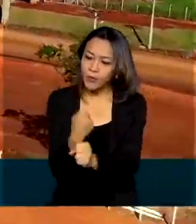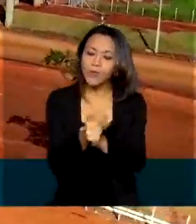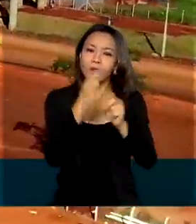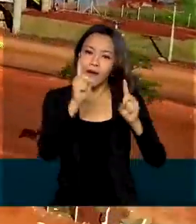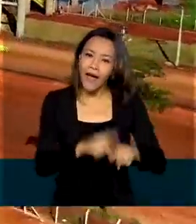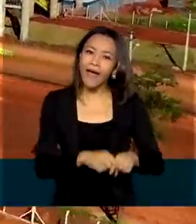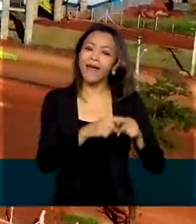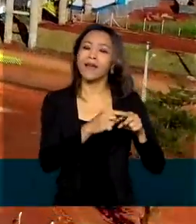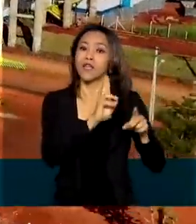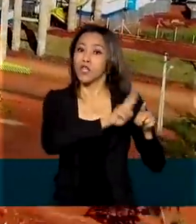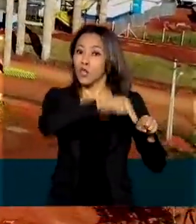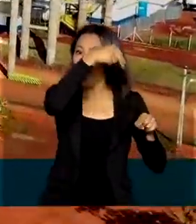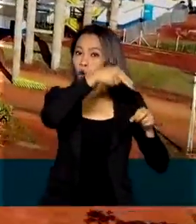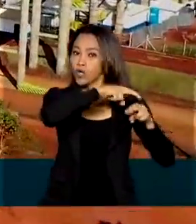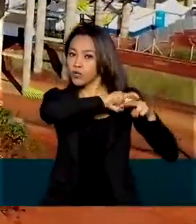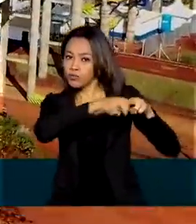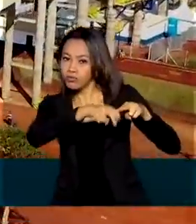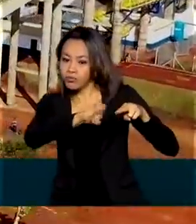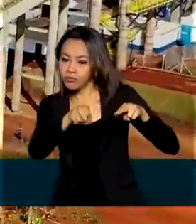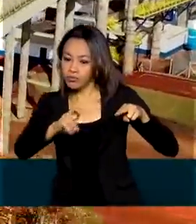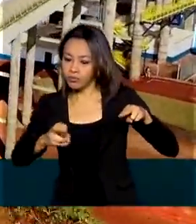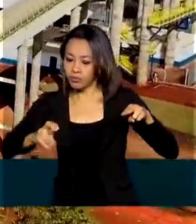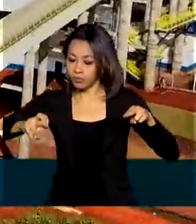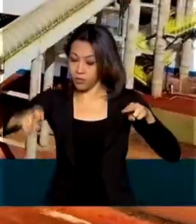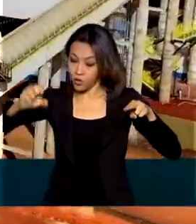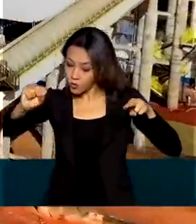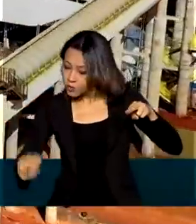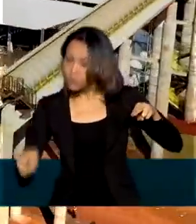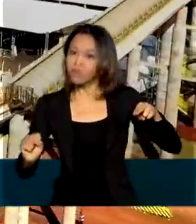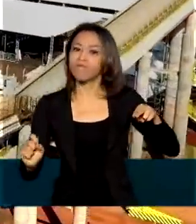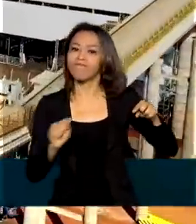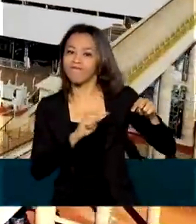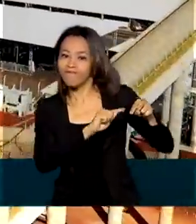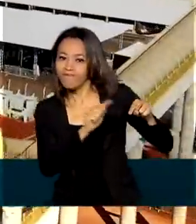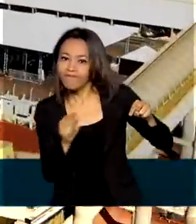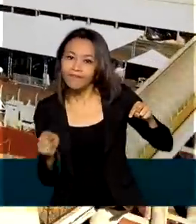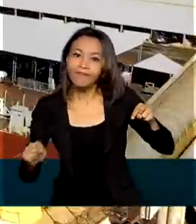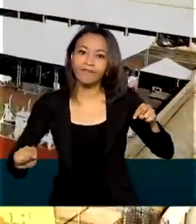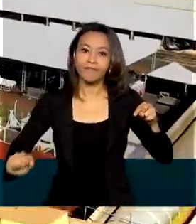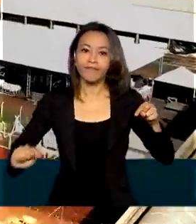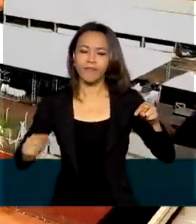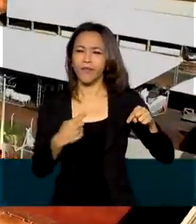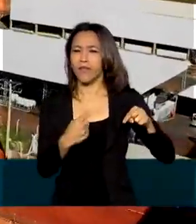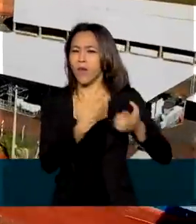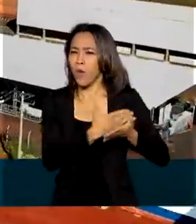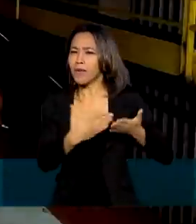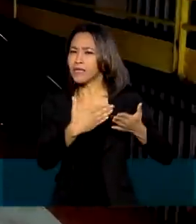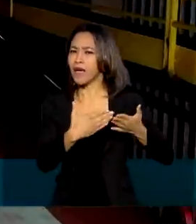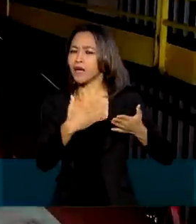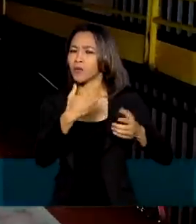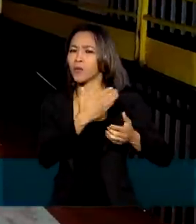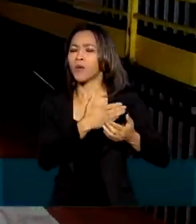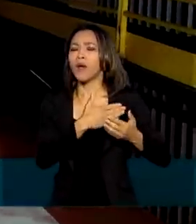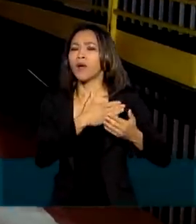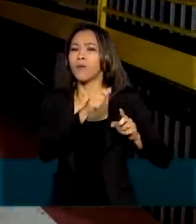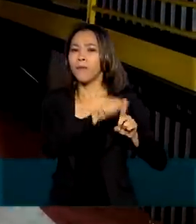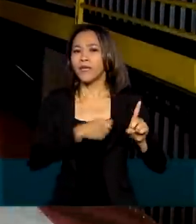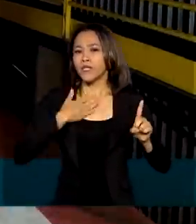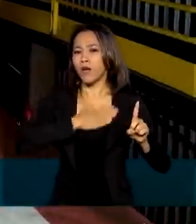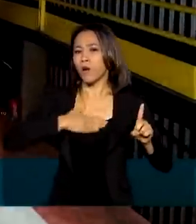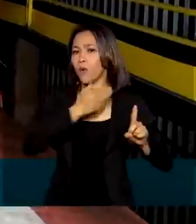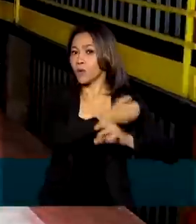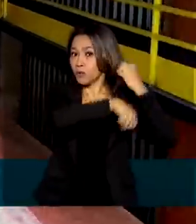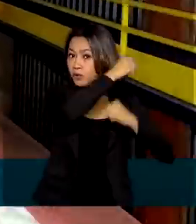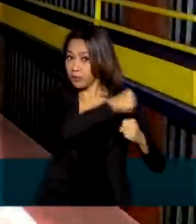Norte-Sul e essas obras, elas tiveram início em agosto do ano passado e já